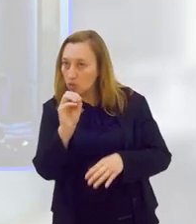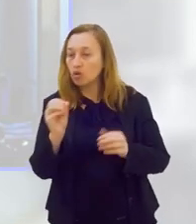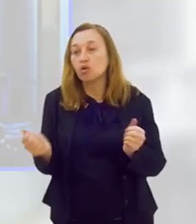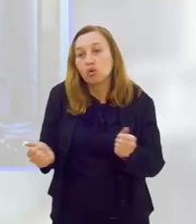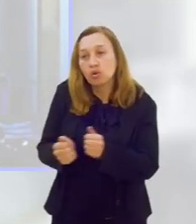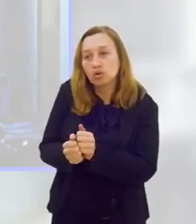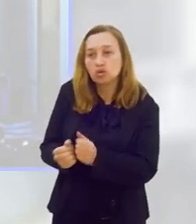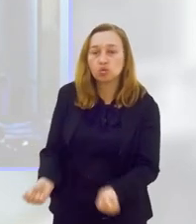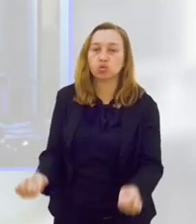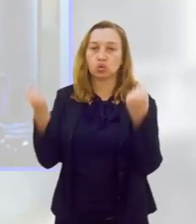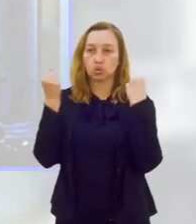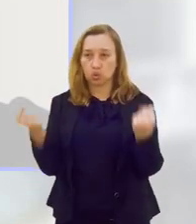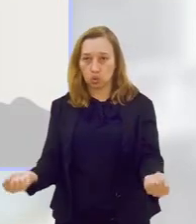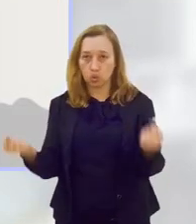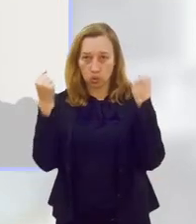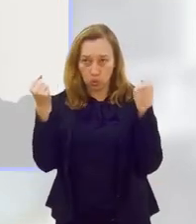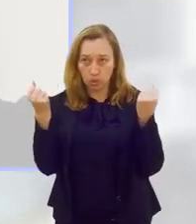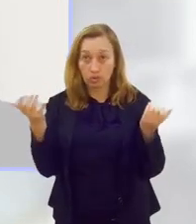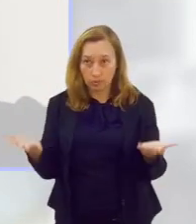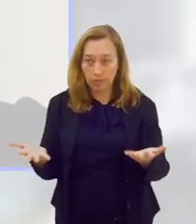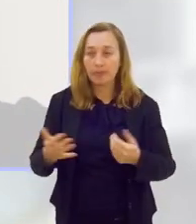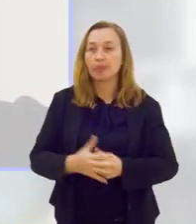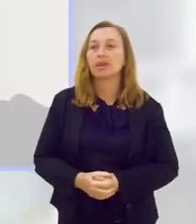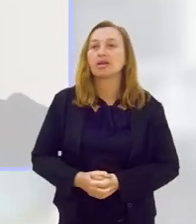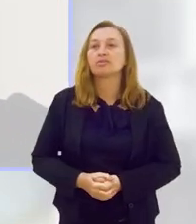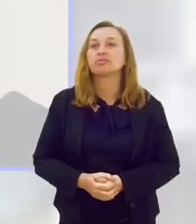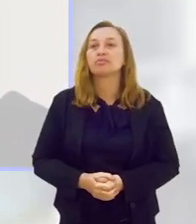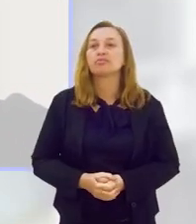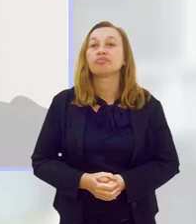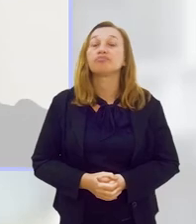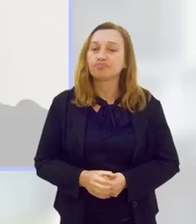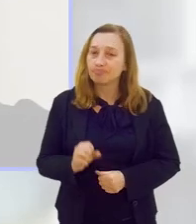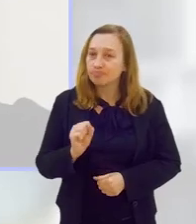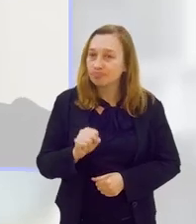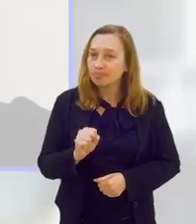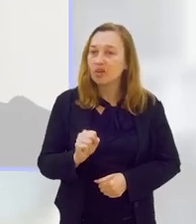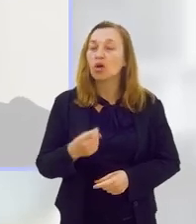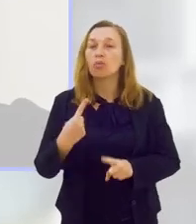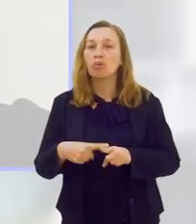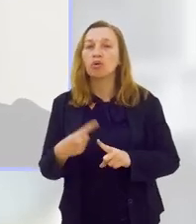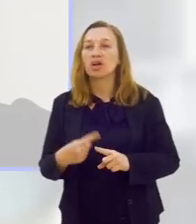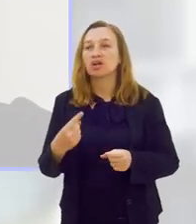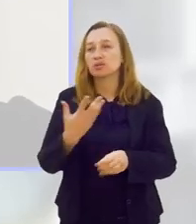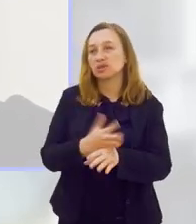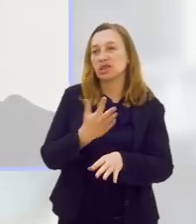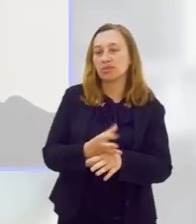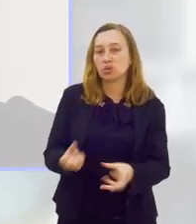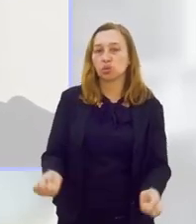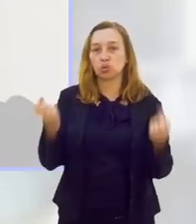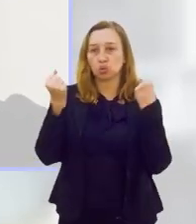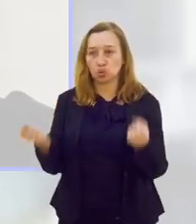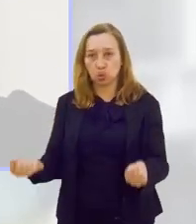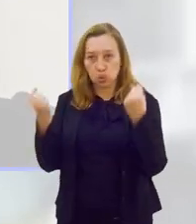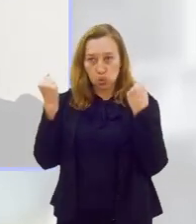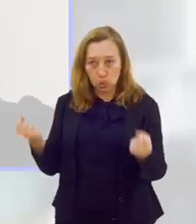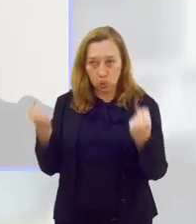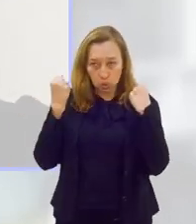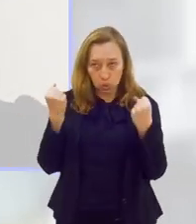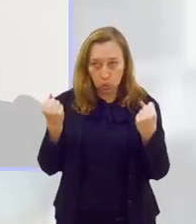no treinamento de força, assim, falando do idoso, da pessoa envelhecer com maior qualidade de vida,